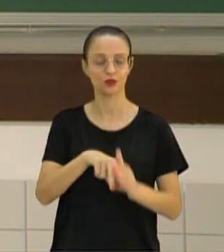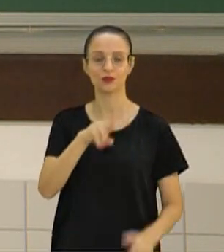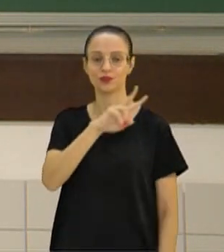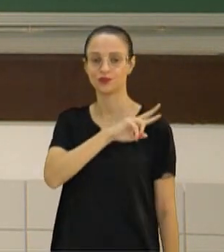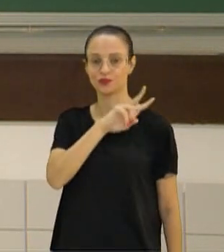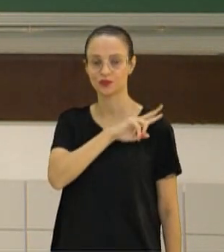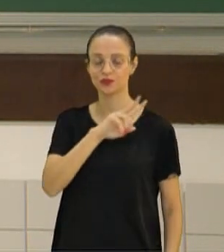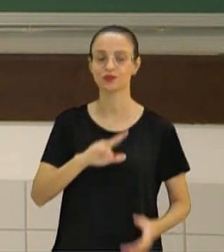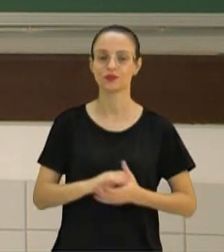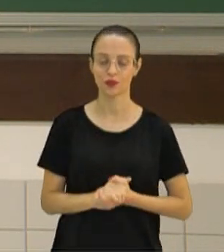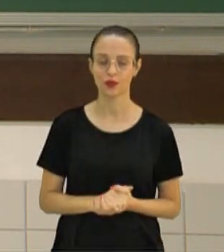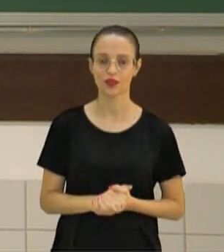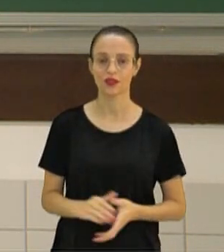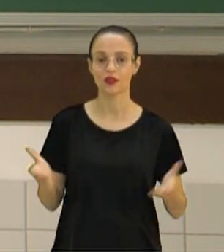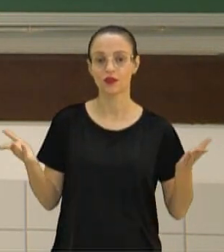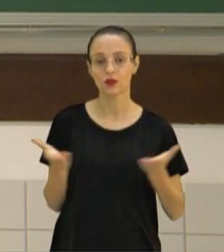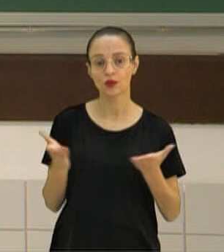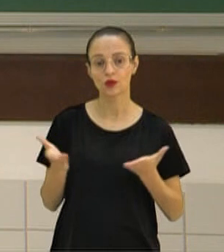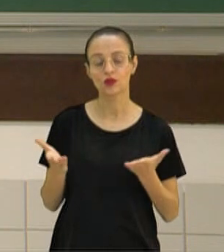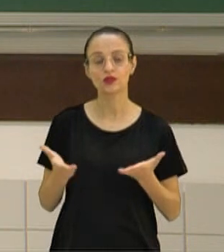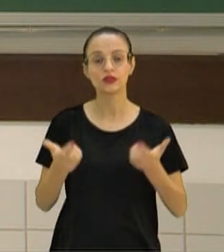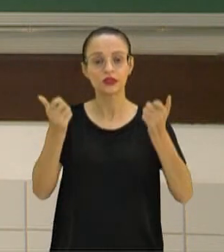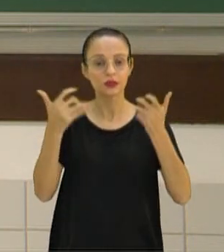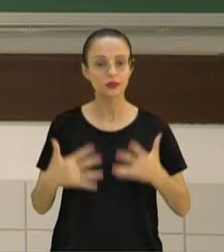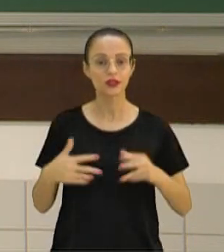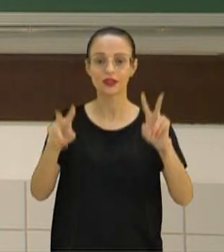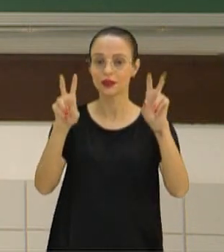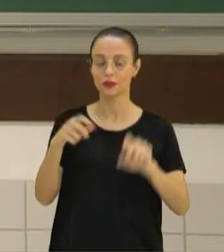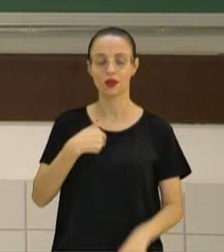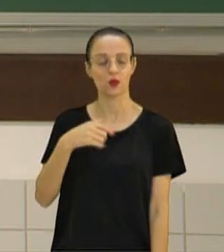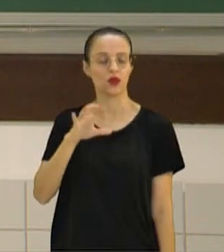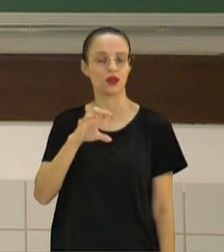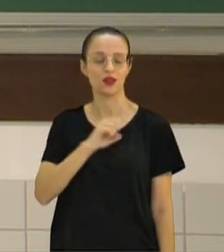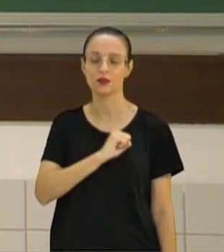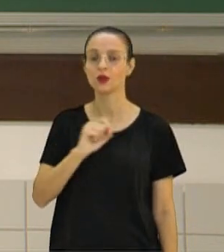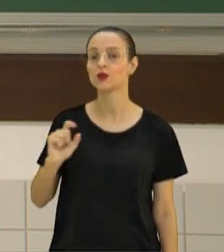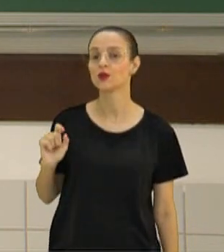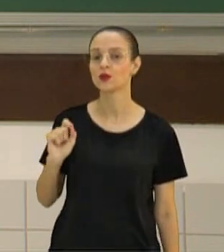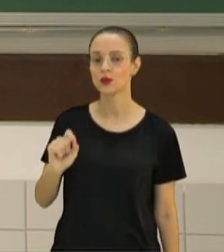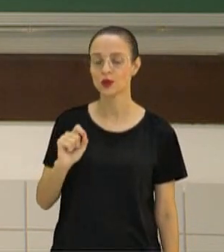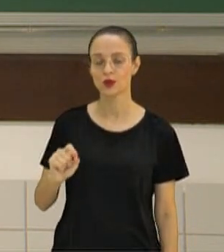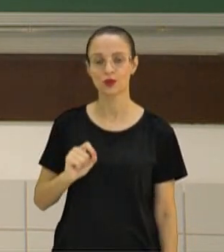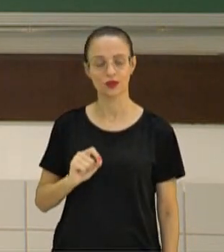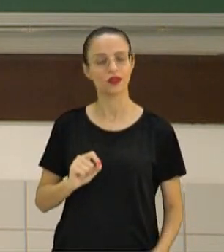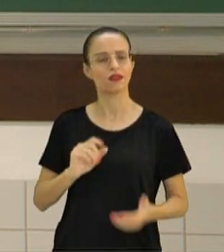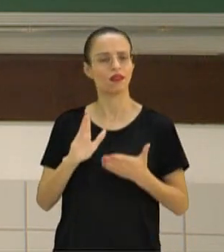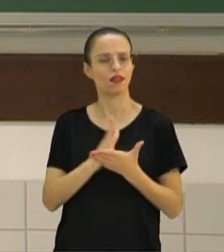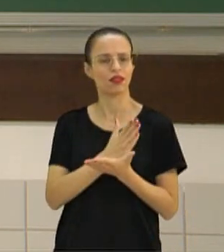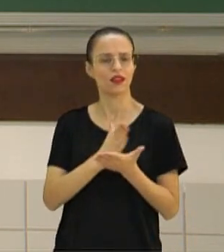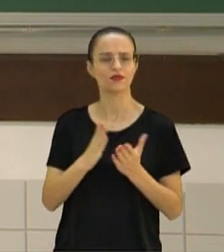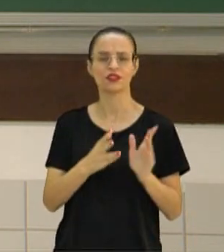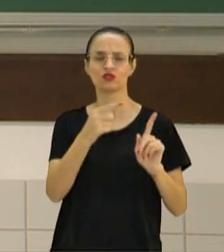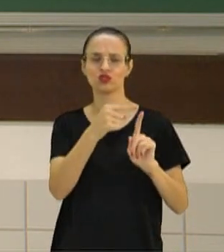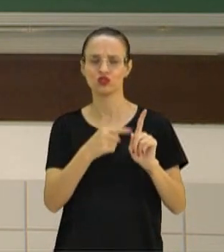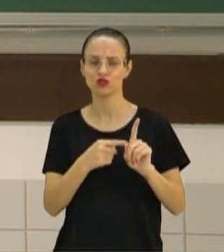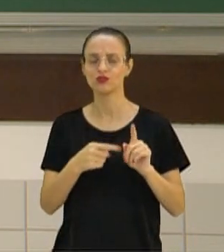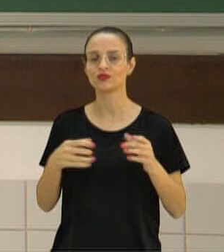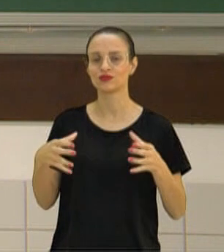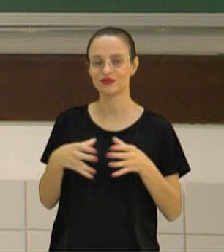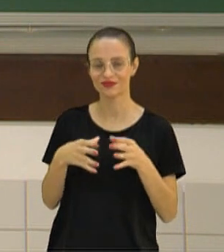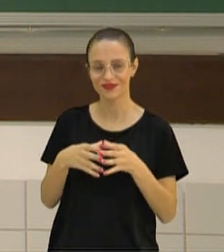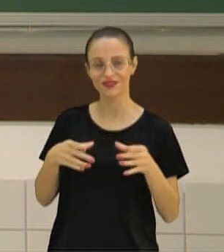de Ensino Médio. E hoje nós vamos trabalhar um tema que eu amo de paixão, que é classificação dos seres vivos e